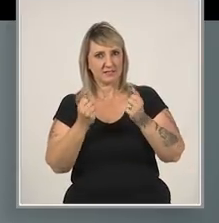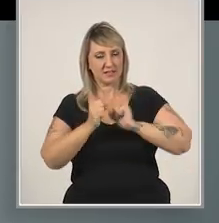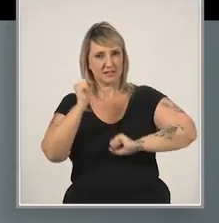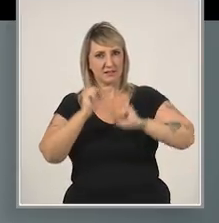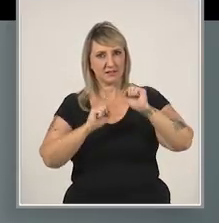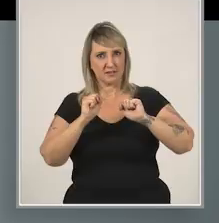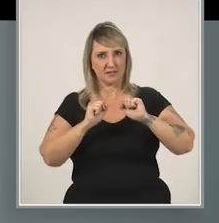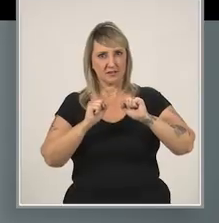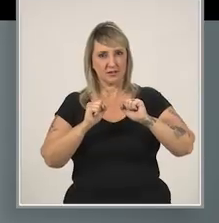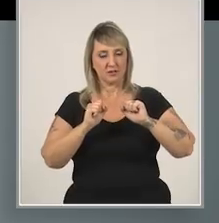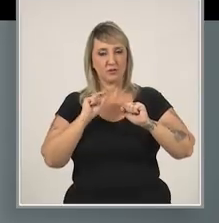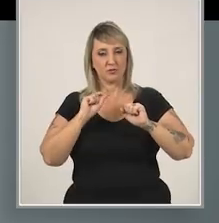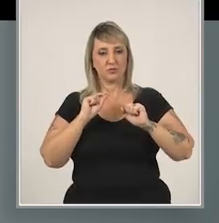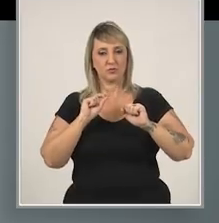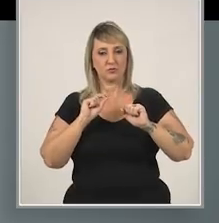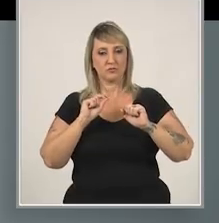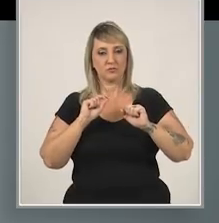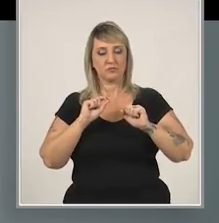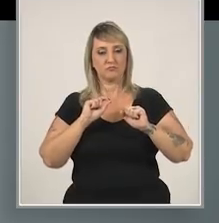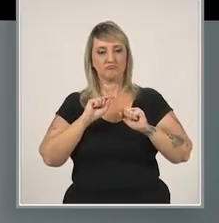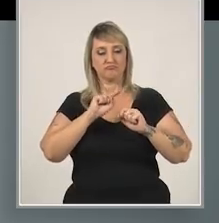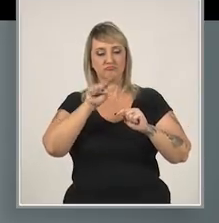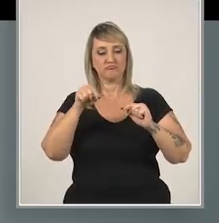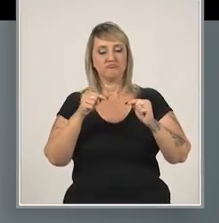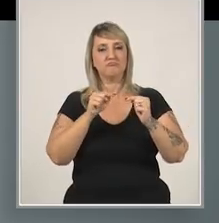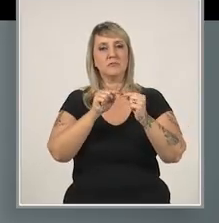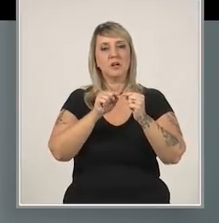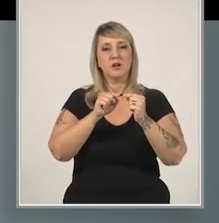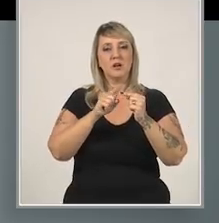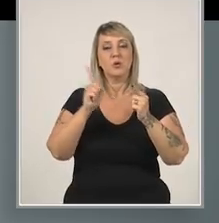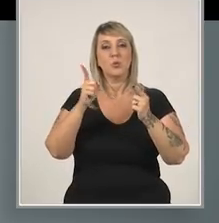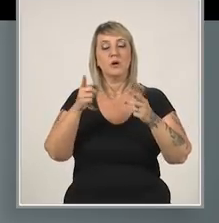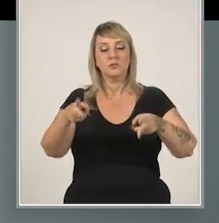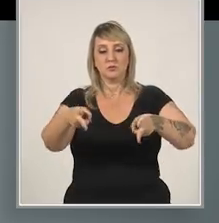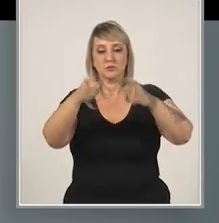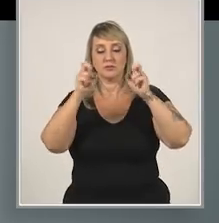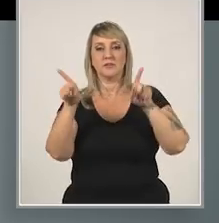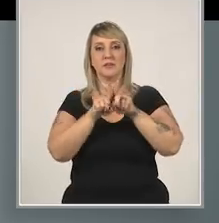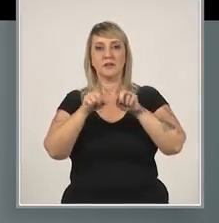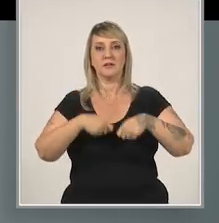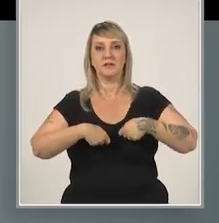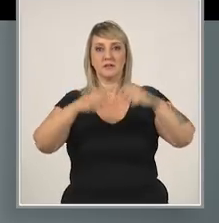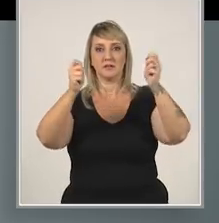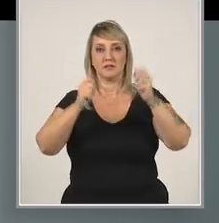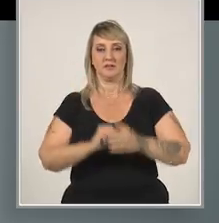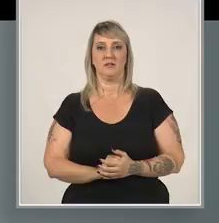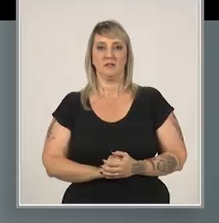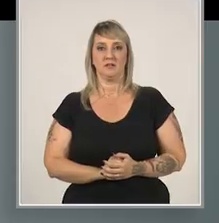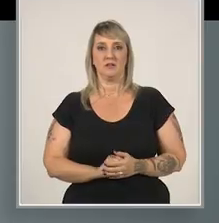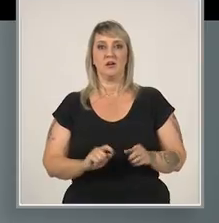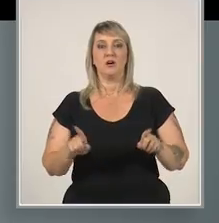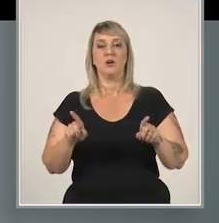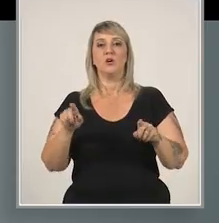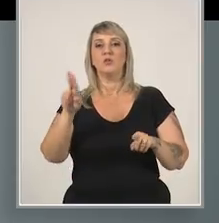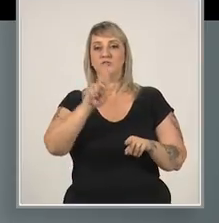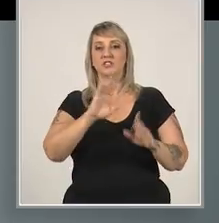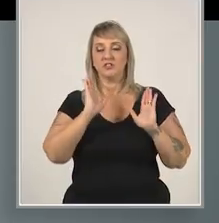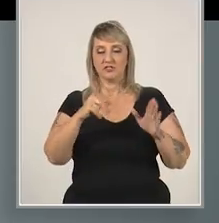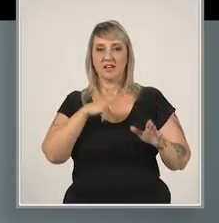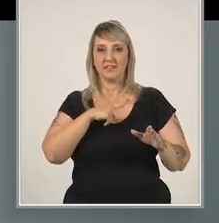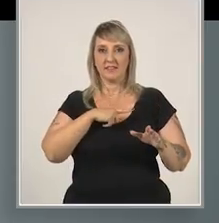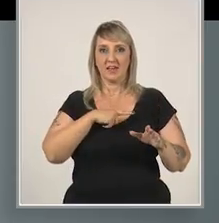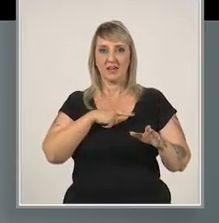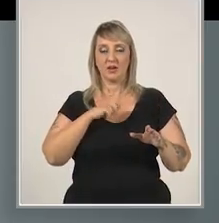da empresa com a projeção dos ganhos e também dos custos. Isto é, o dinheiro que já está no caixa e o que vai